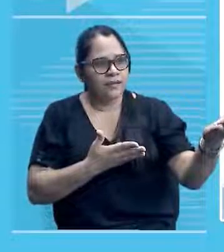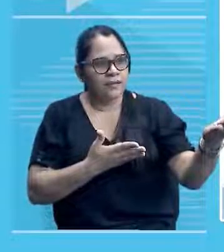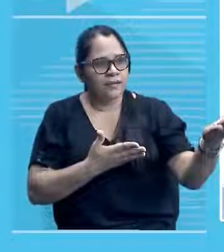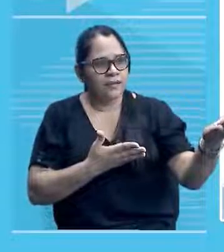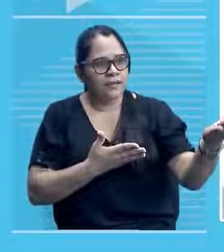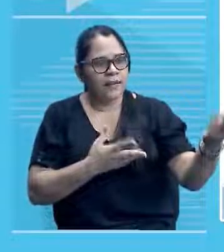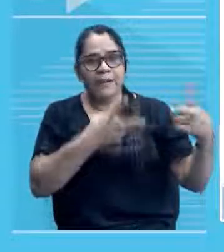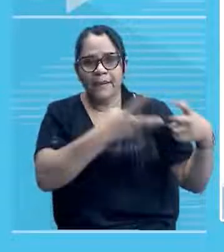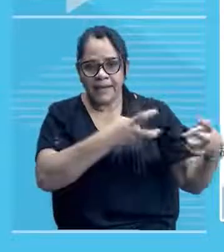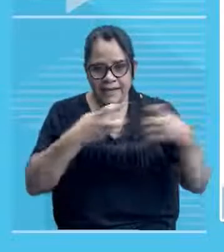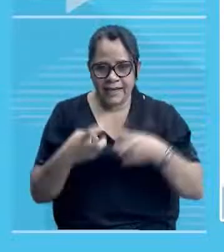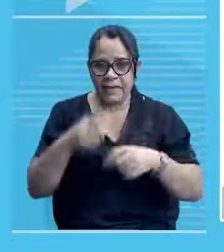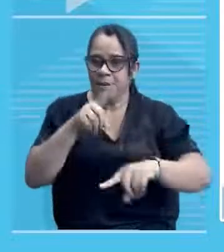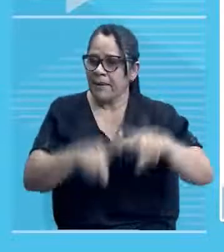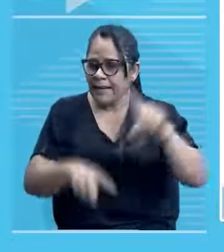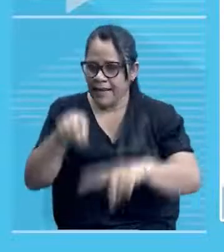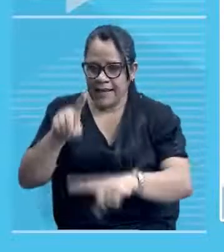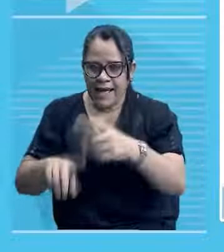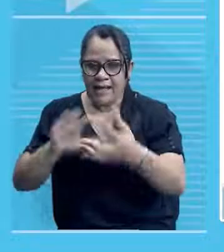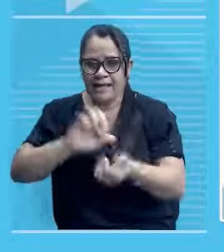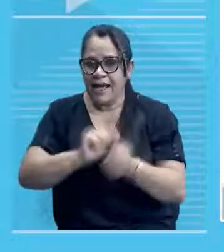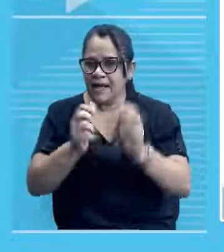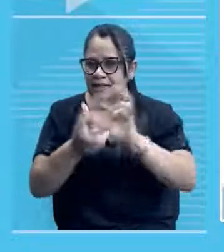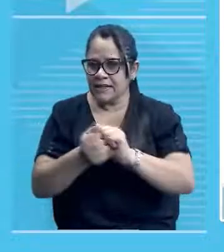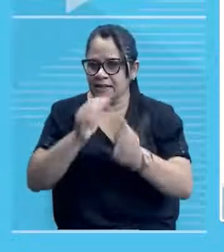artesanais, né? Produtos...